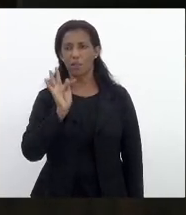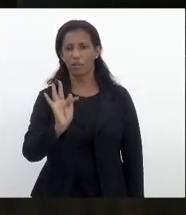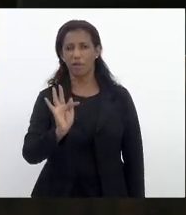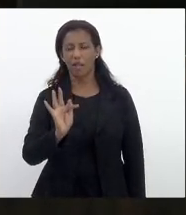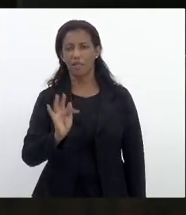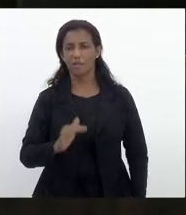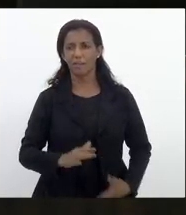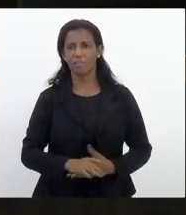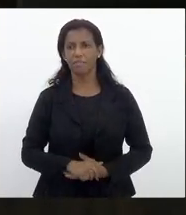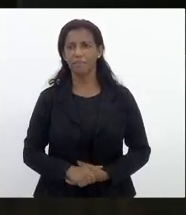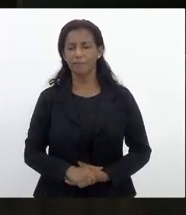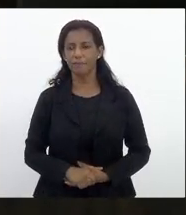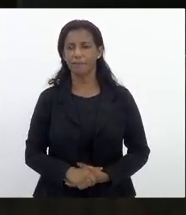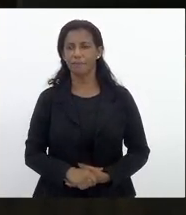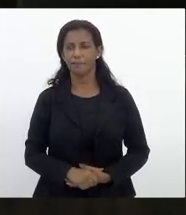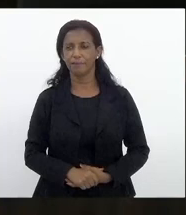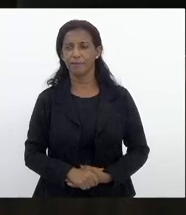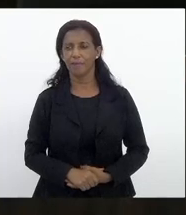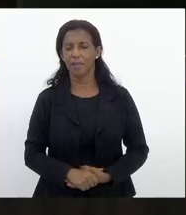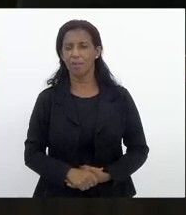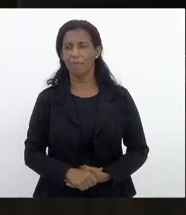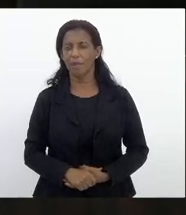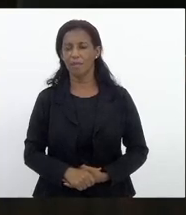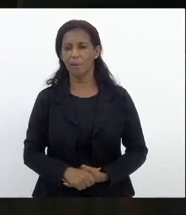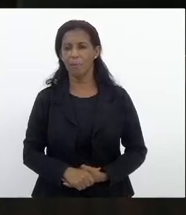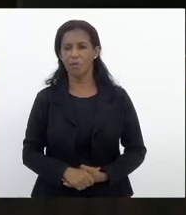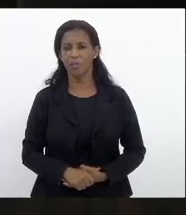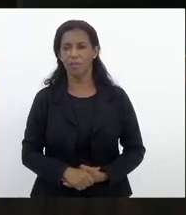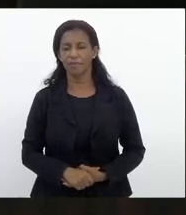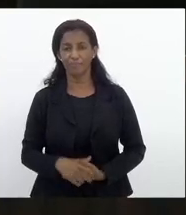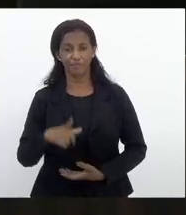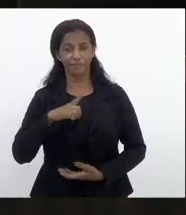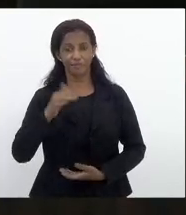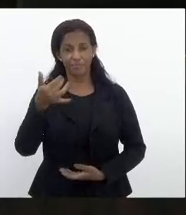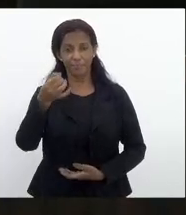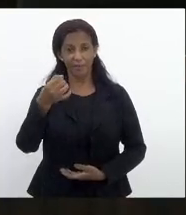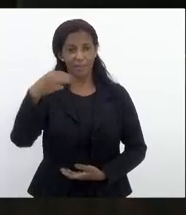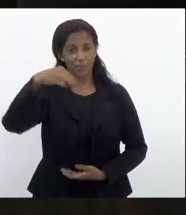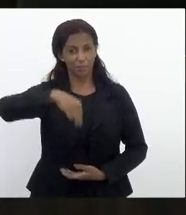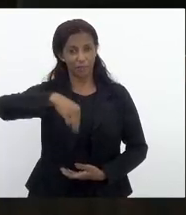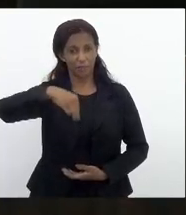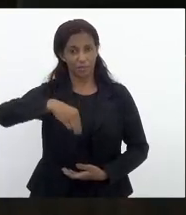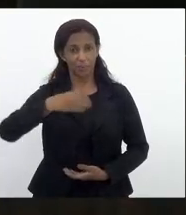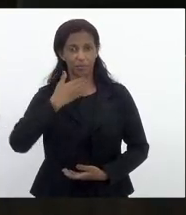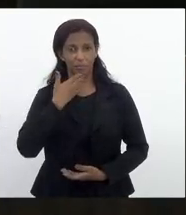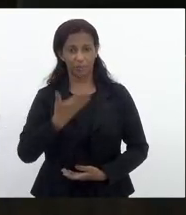que está de sistema remoto vossa excelência tem 10 minutos para sua manifestação